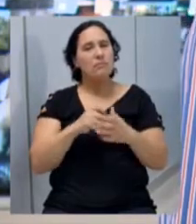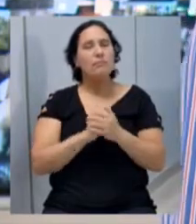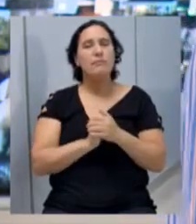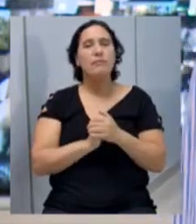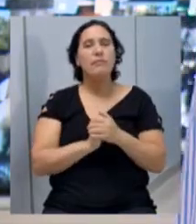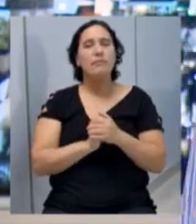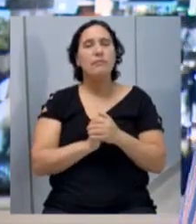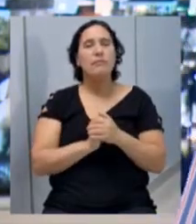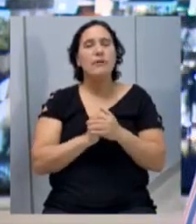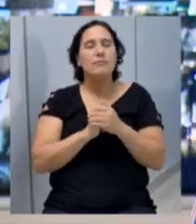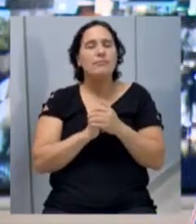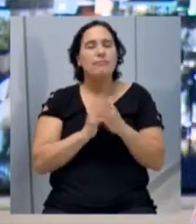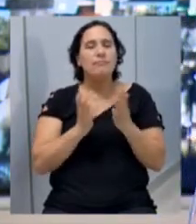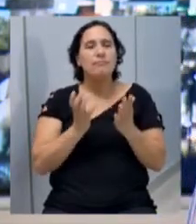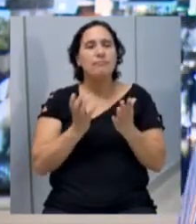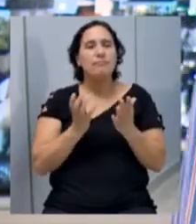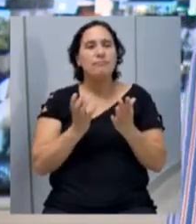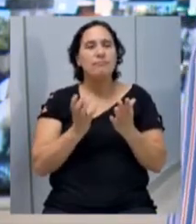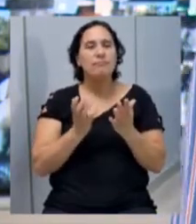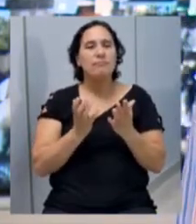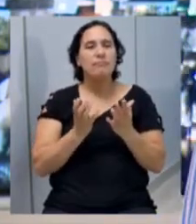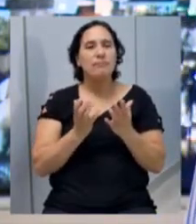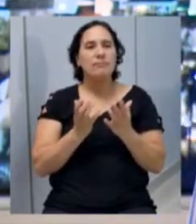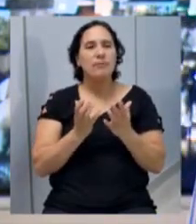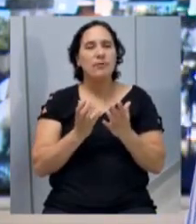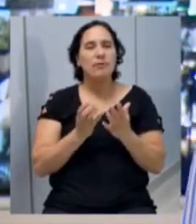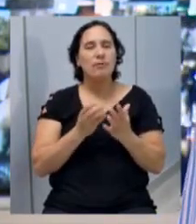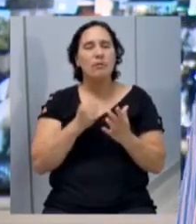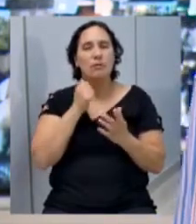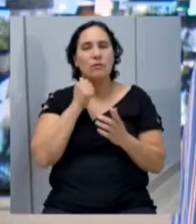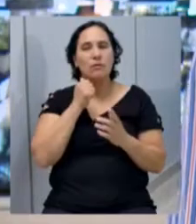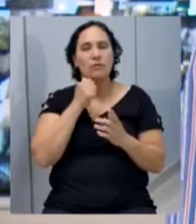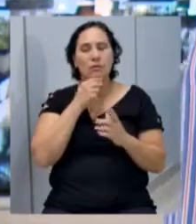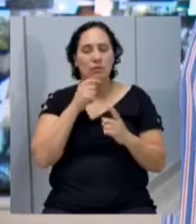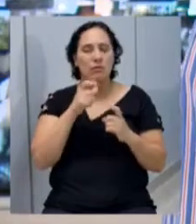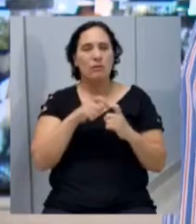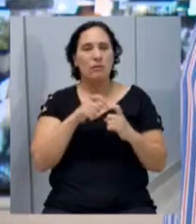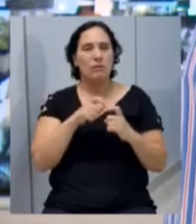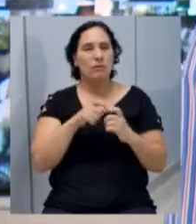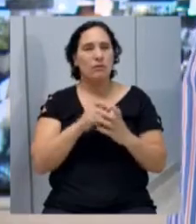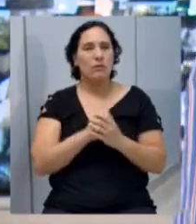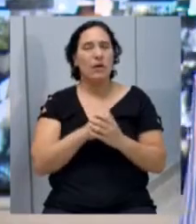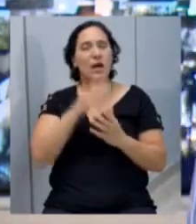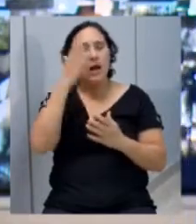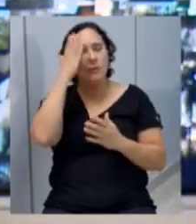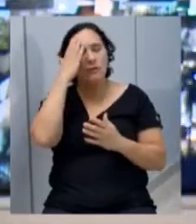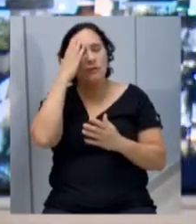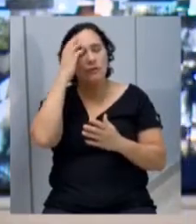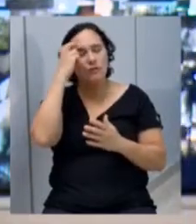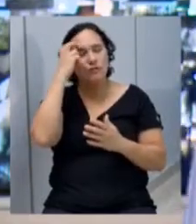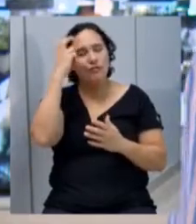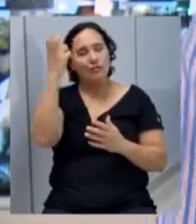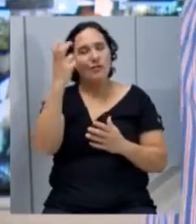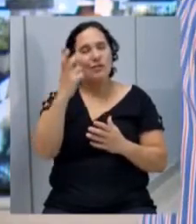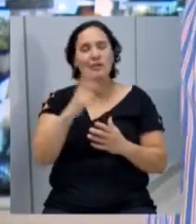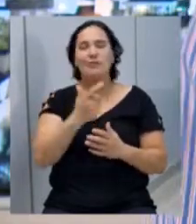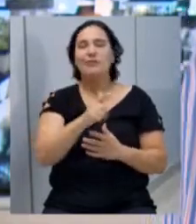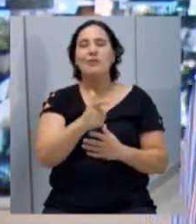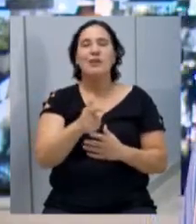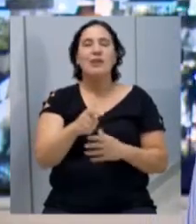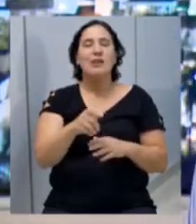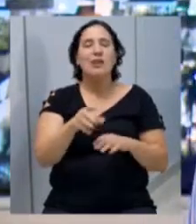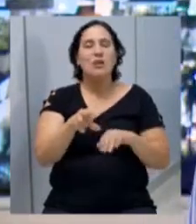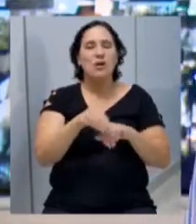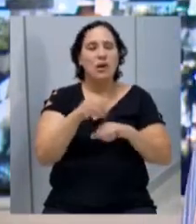de uma forma assim, que nem o doutor Ricardo coloca, os sabedores, as pessoas que têm o saber, muitas vezes não têm aquele